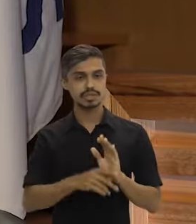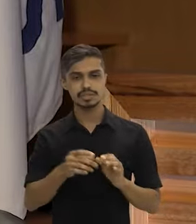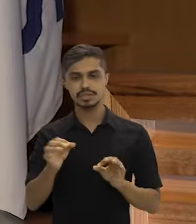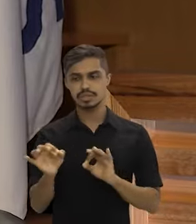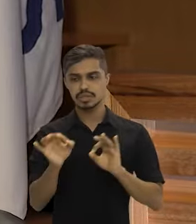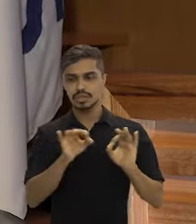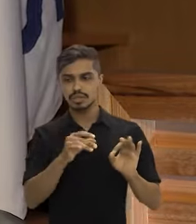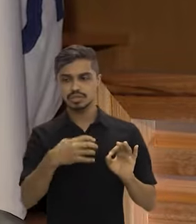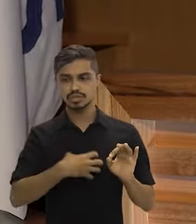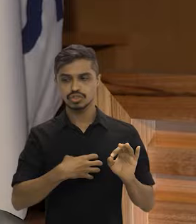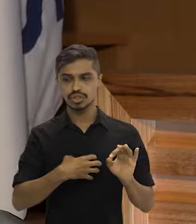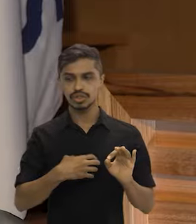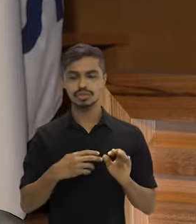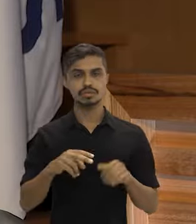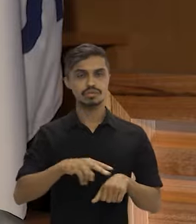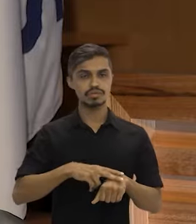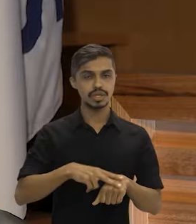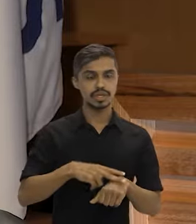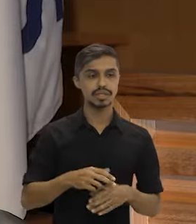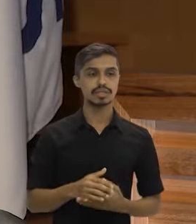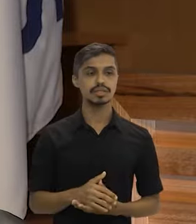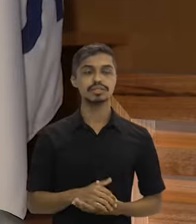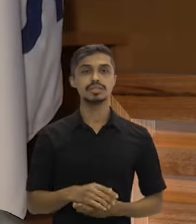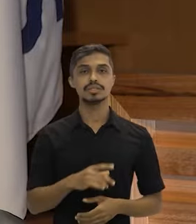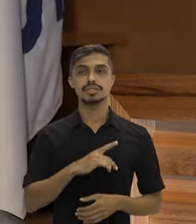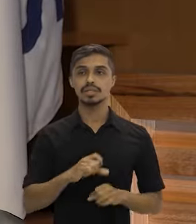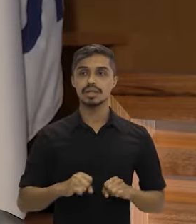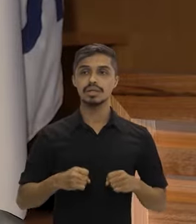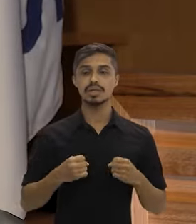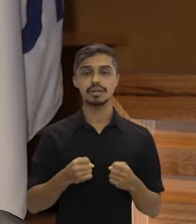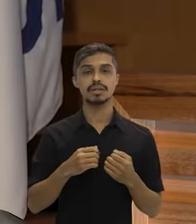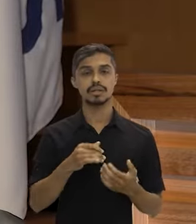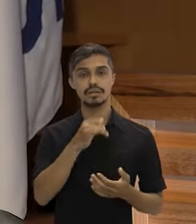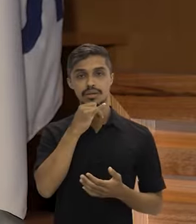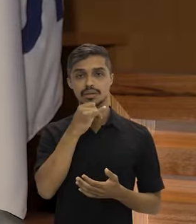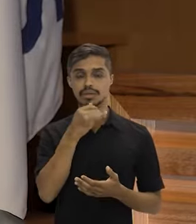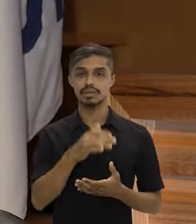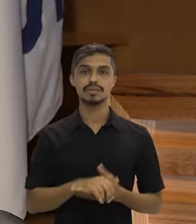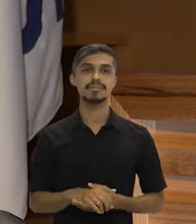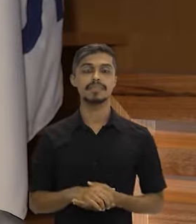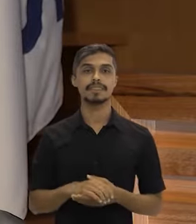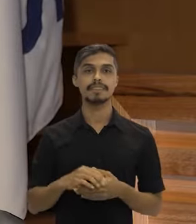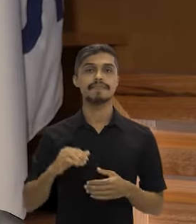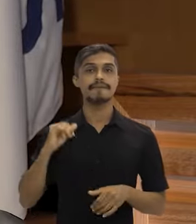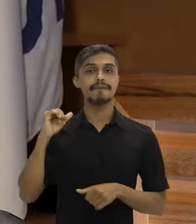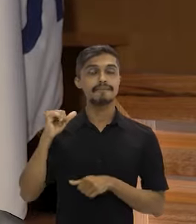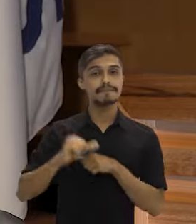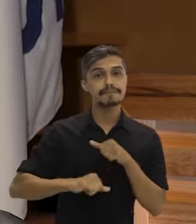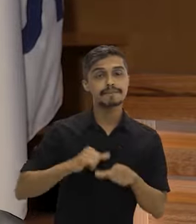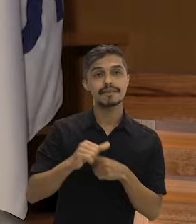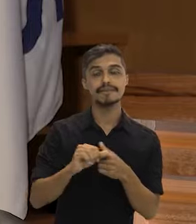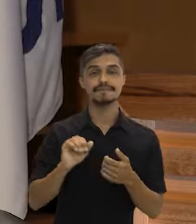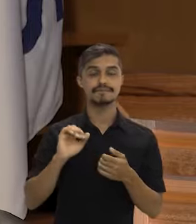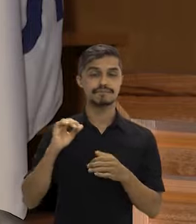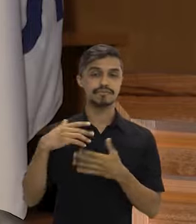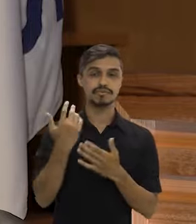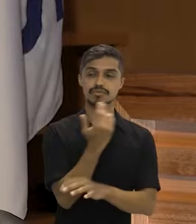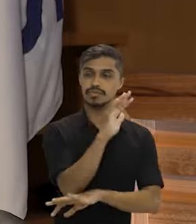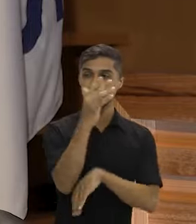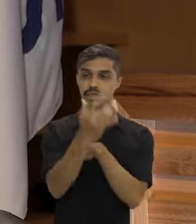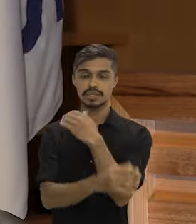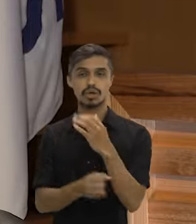verde. Então, temos ações envolvendo, por exemplo, restauro florestal,